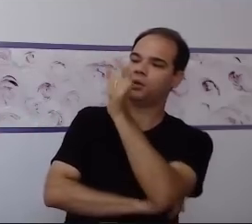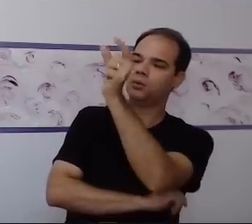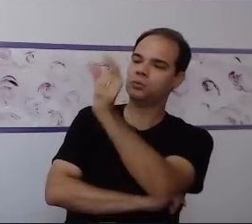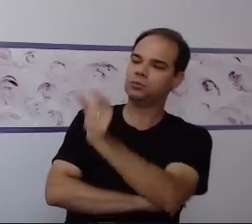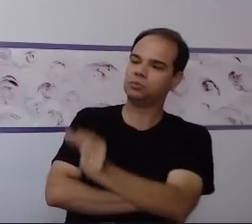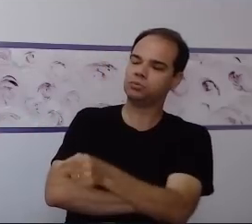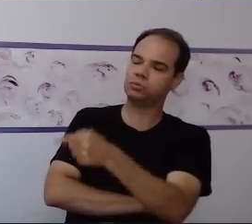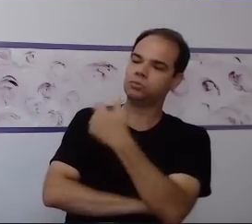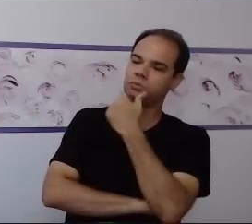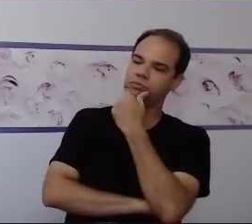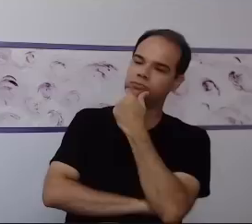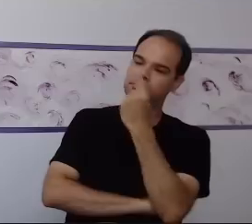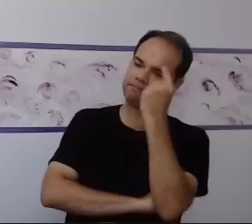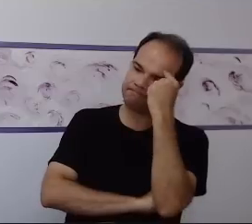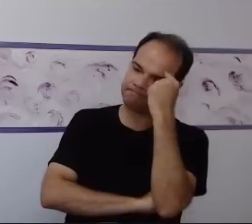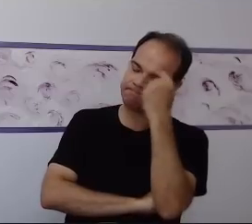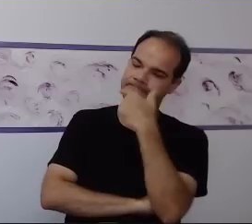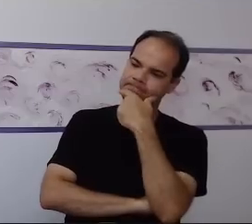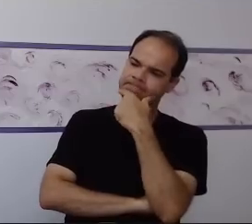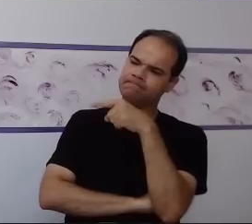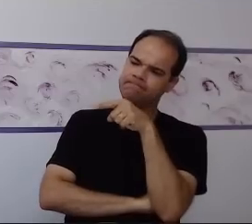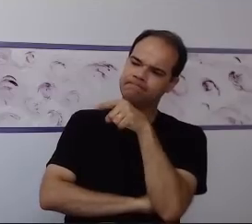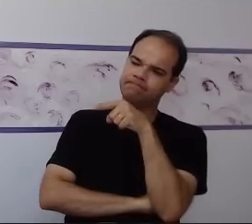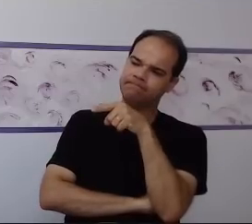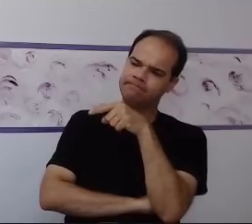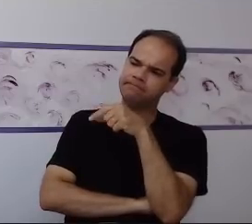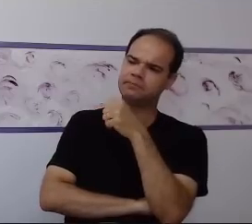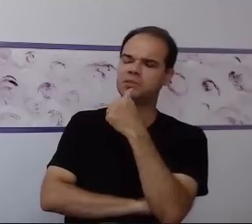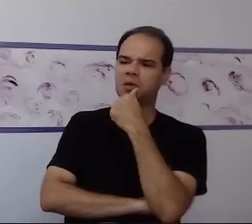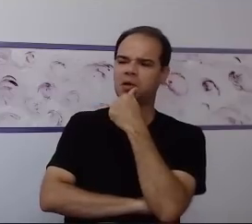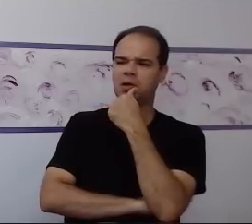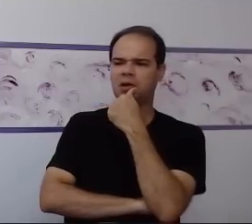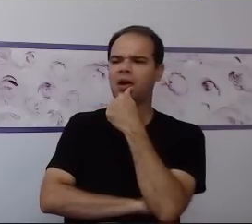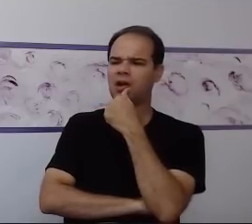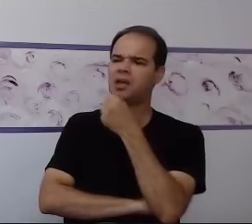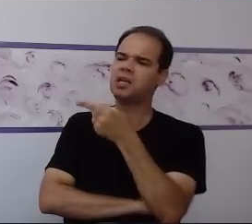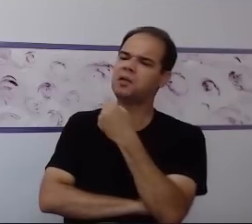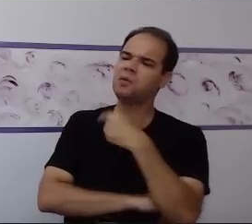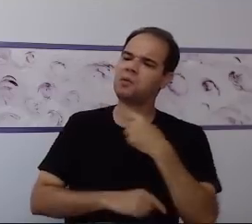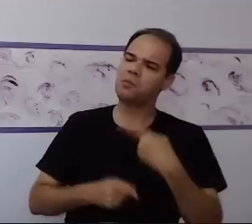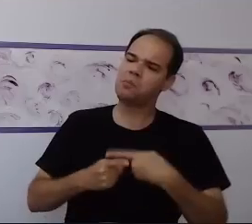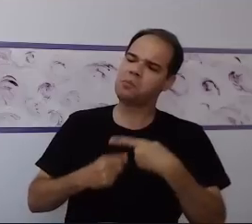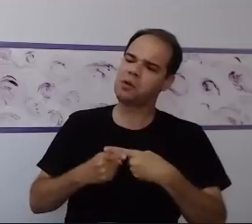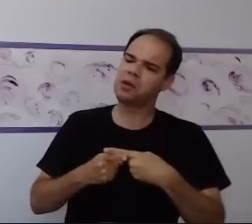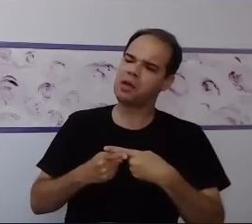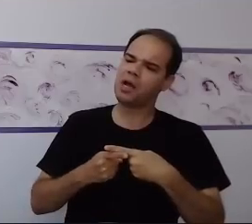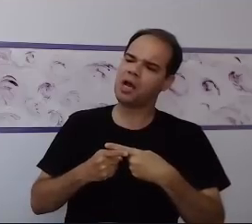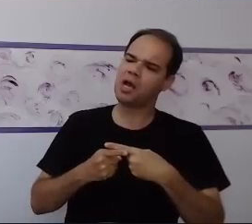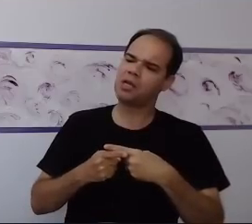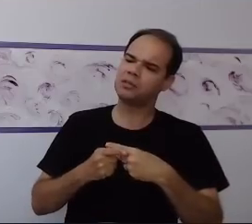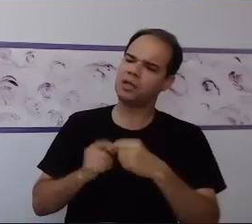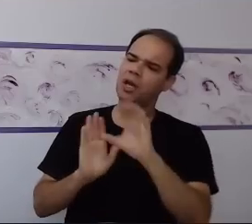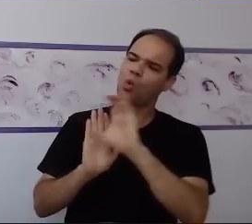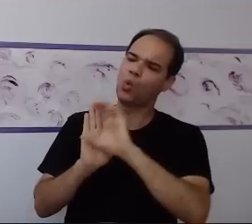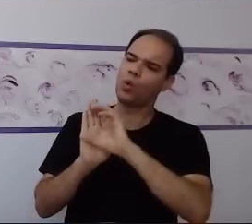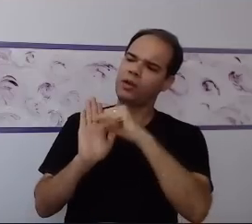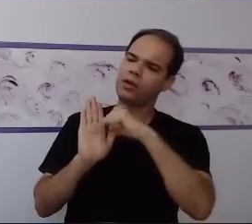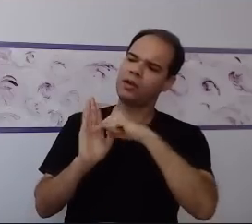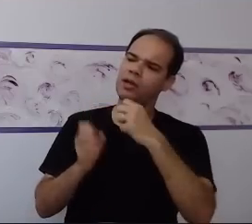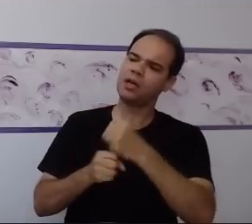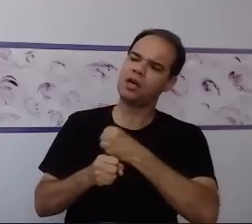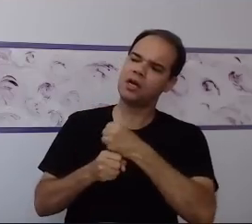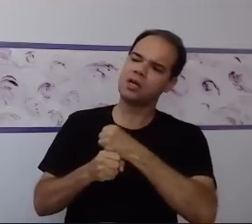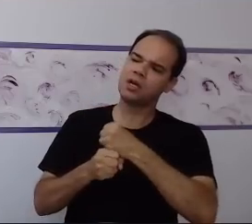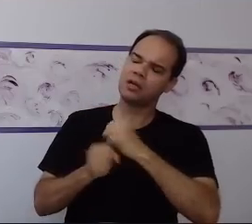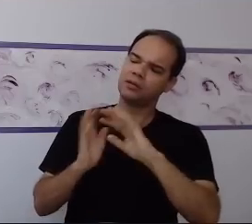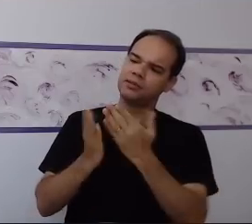olhar para o Diego, e pensar, não, o Diego vai fazer isso porque dentro do currículo desse ano, ele